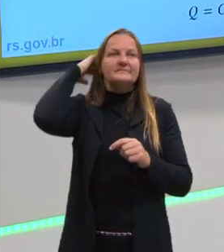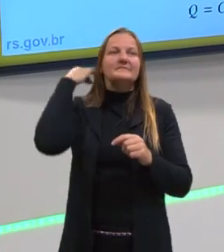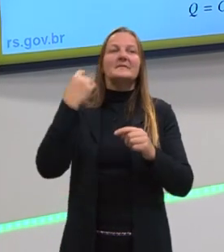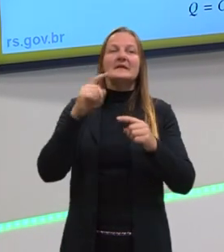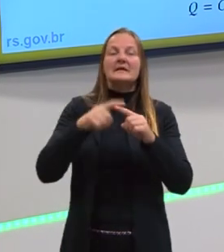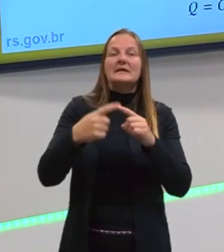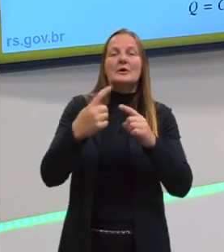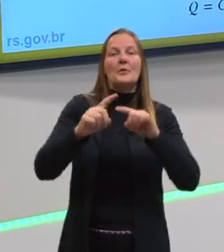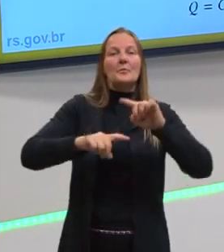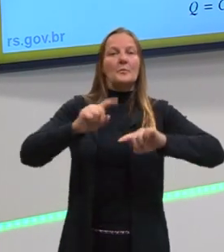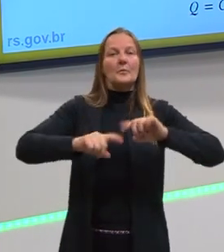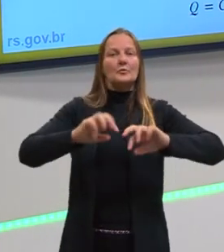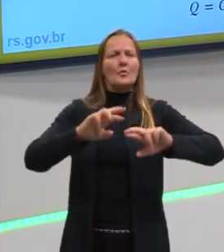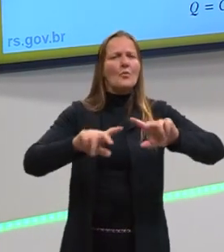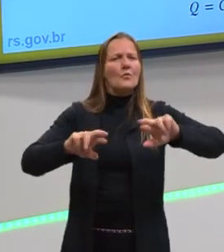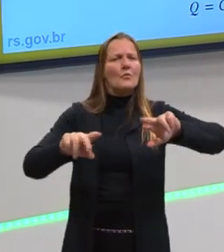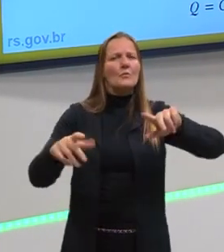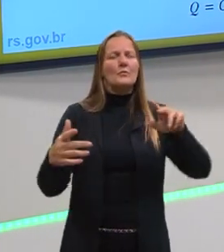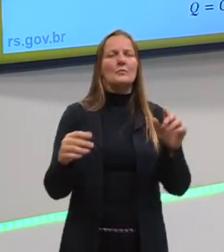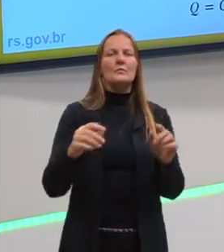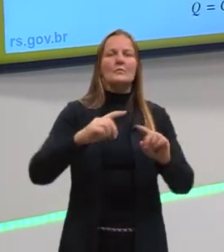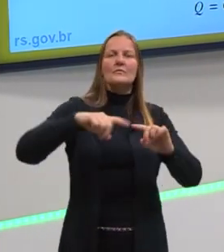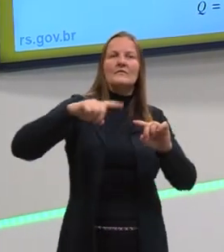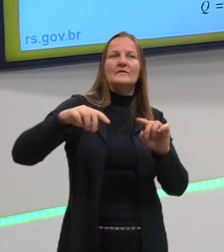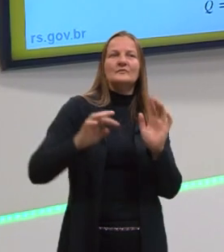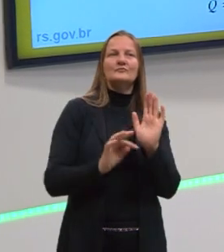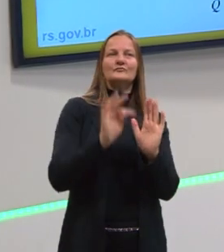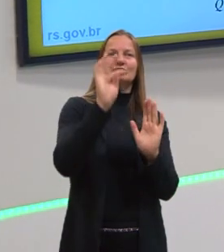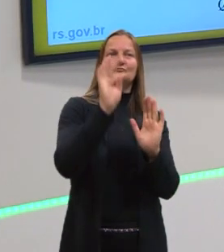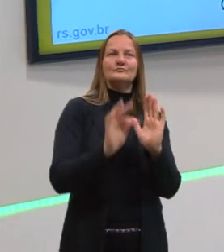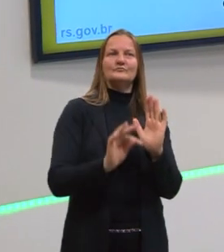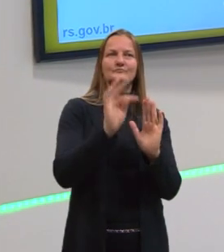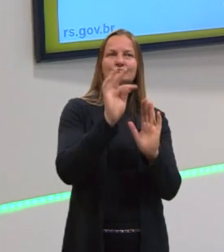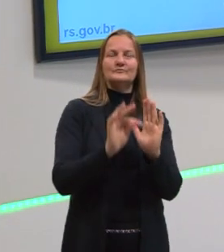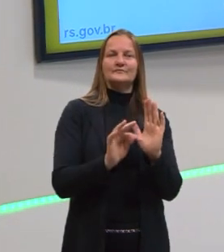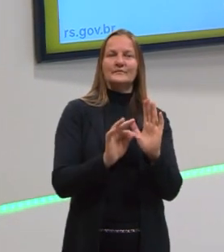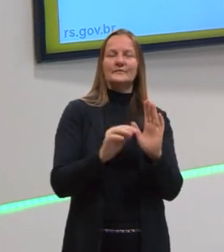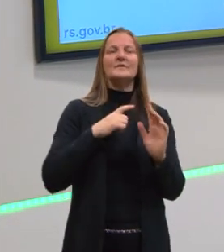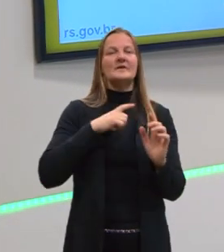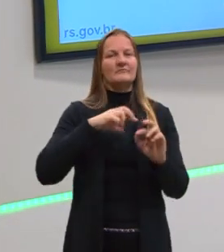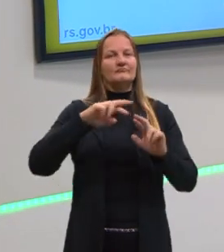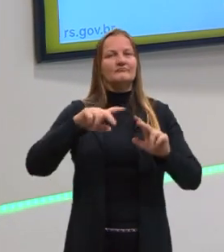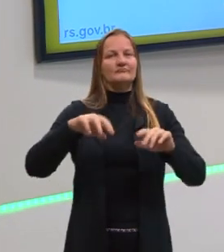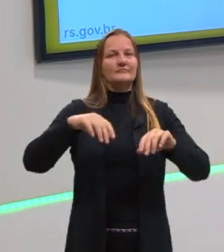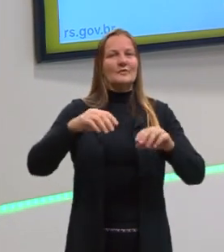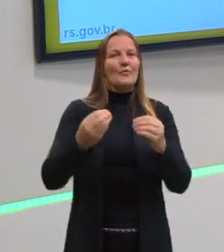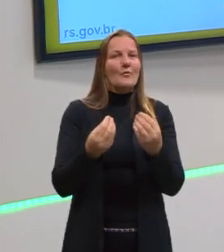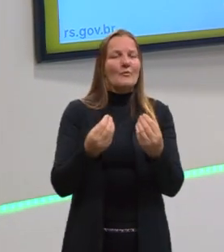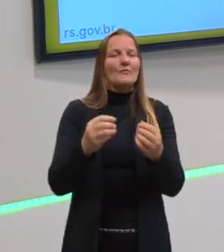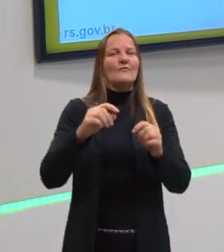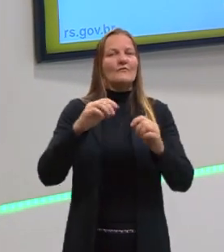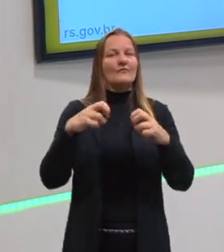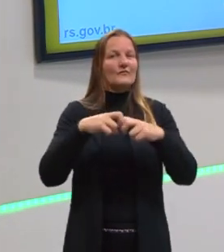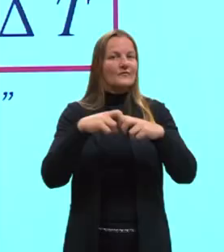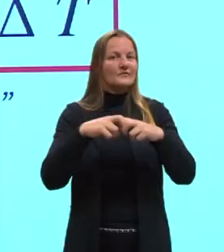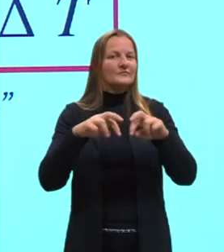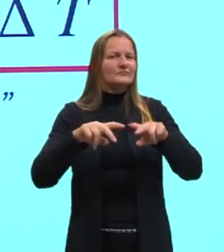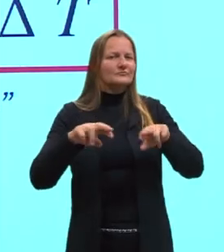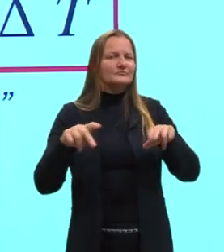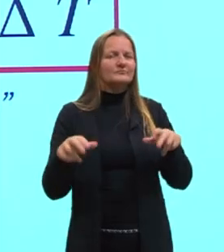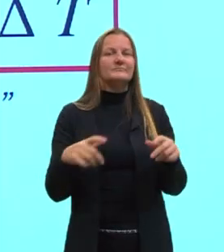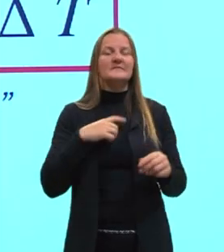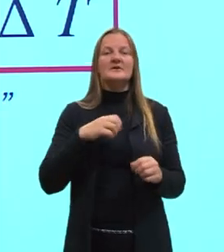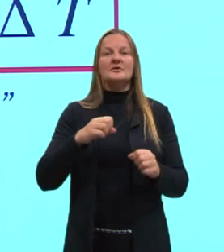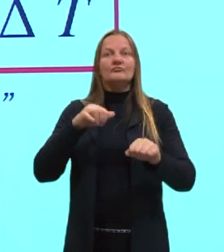produzir variação de temperatura ou mudança de estado, estado físico, né? Quando o